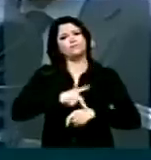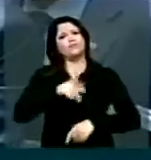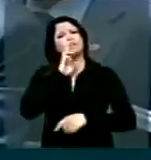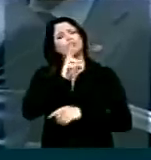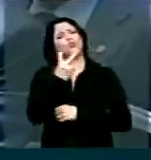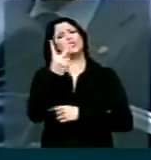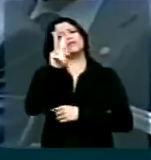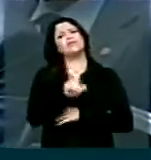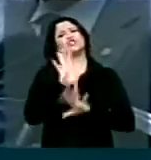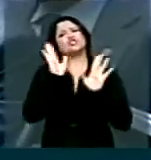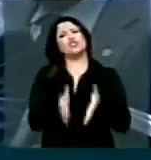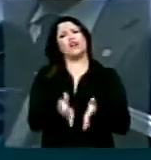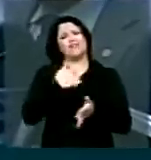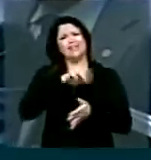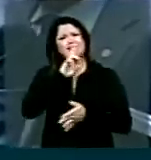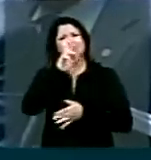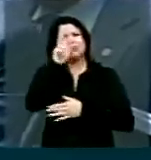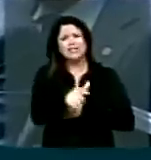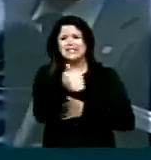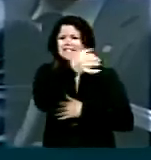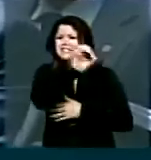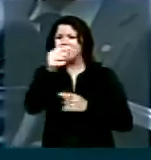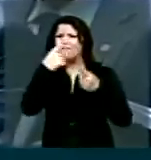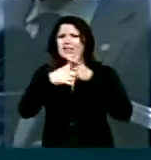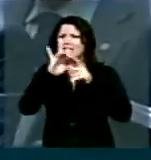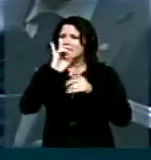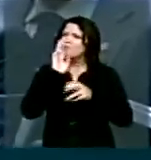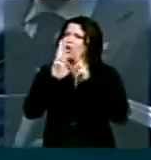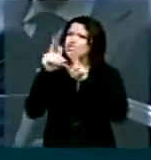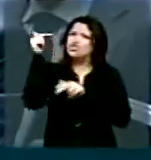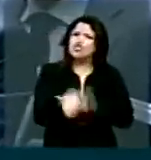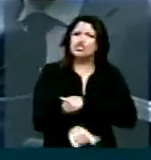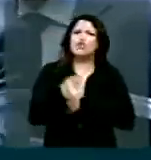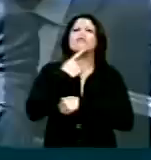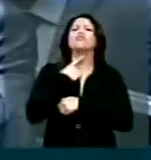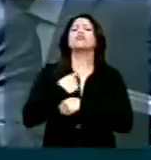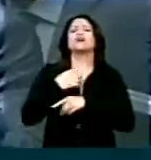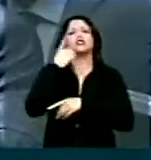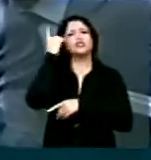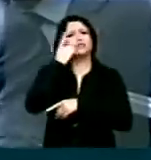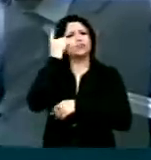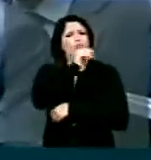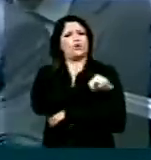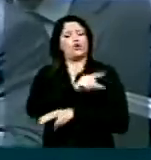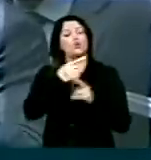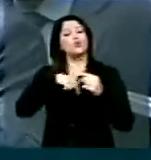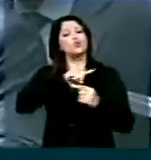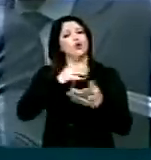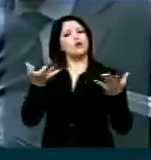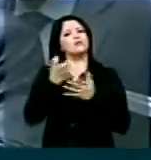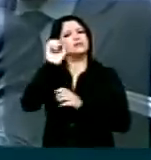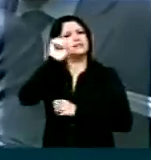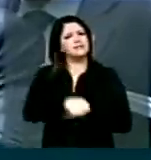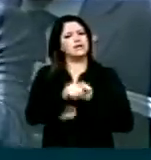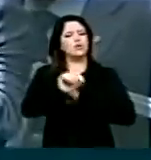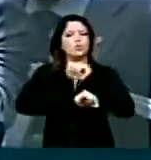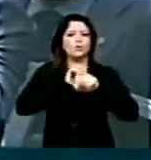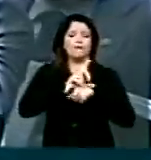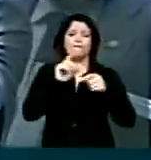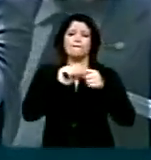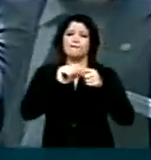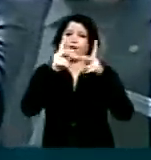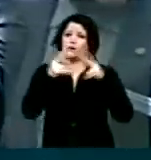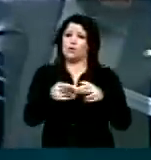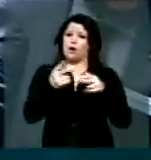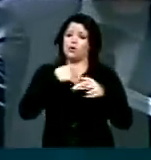duas vezes e que vai ter que responder cem vezes, se for assim, a vontade do deputado do Rio de Janeiro. Nós queremos sim, é aqui poder fazer que